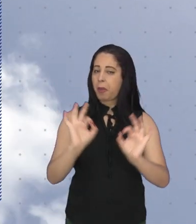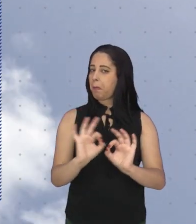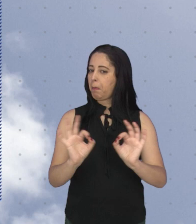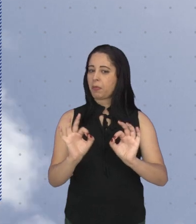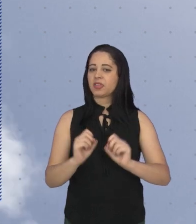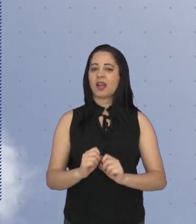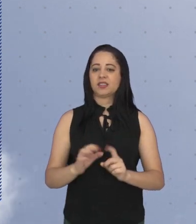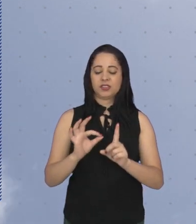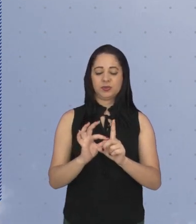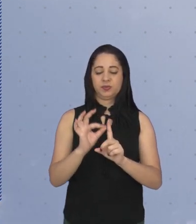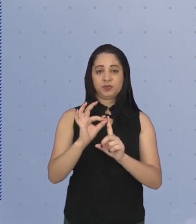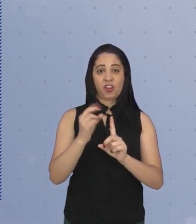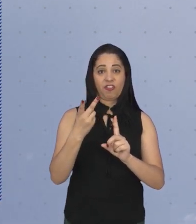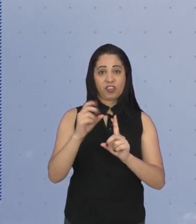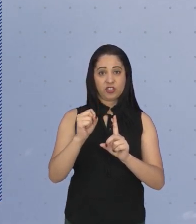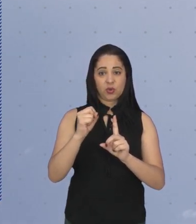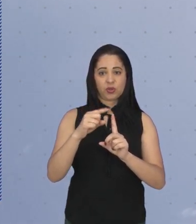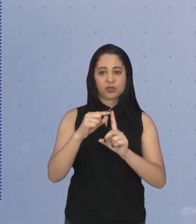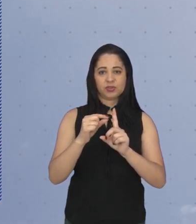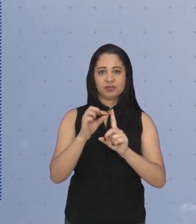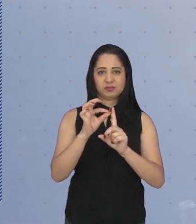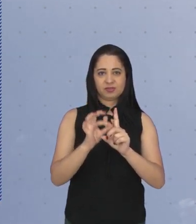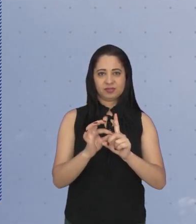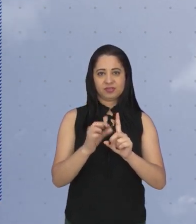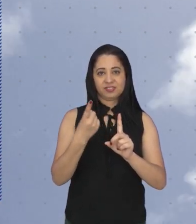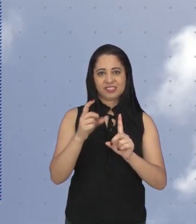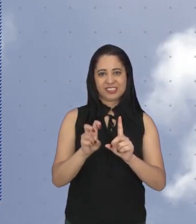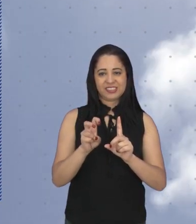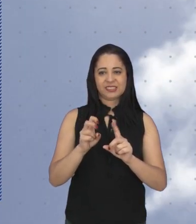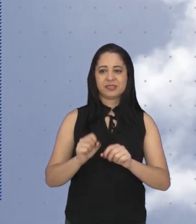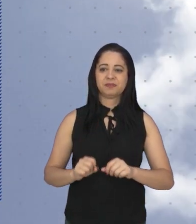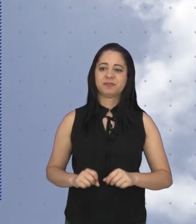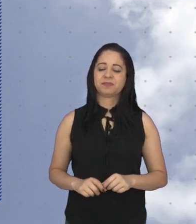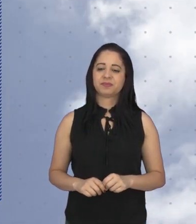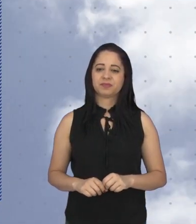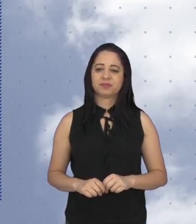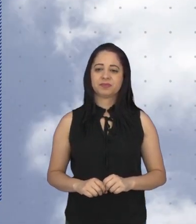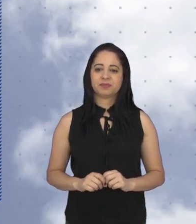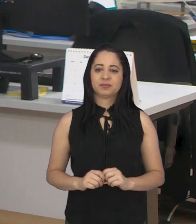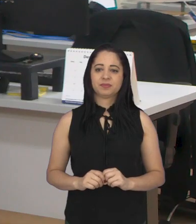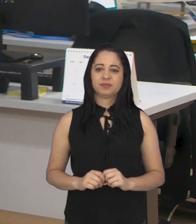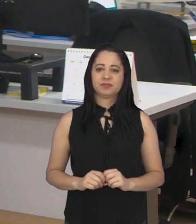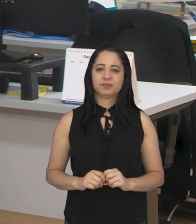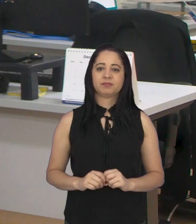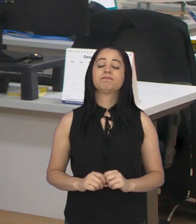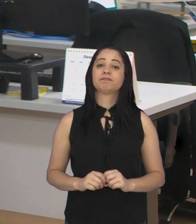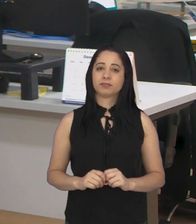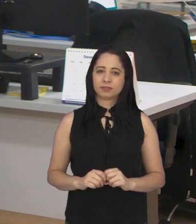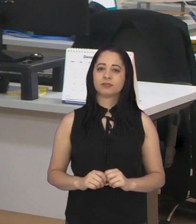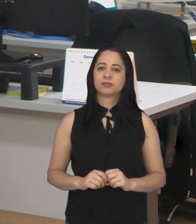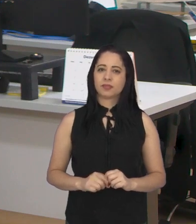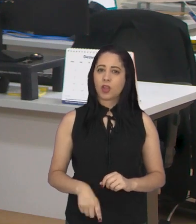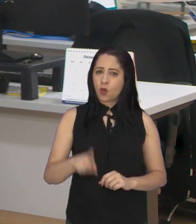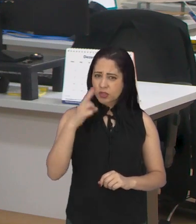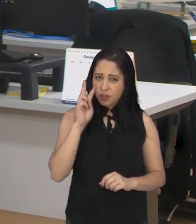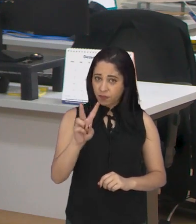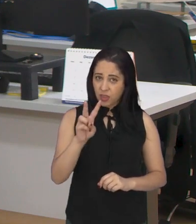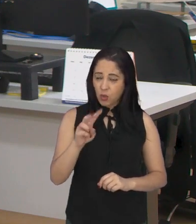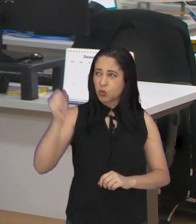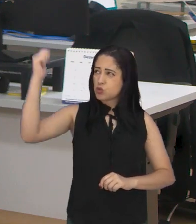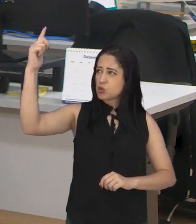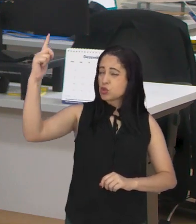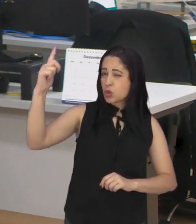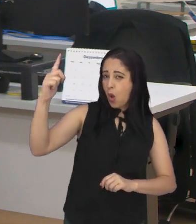chover. A máxima será de 28 graus com mínima de 15 graus. Bom, e como a gente viu na previsão, o sol está